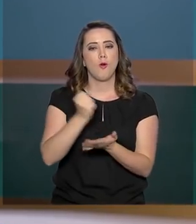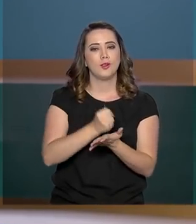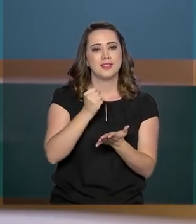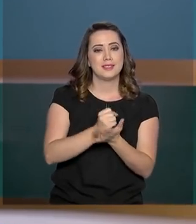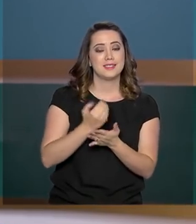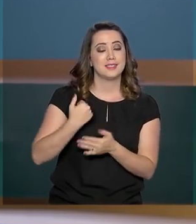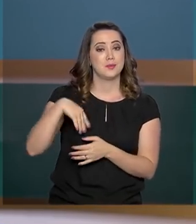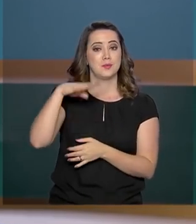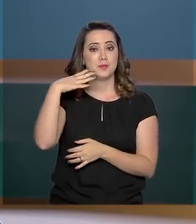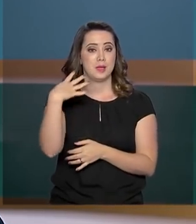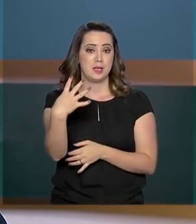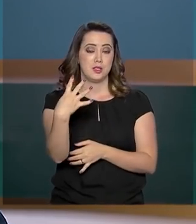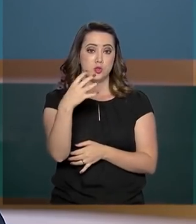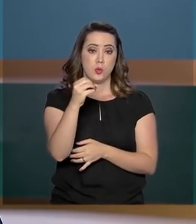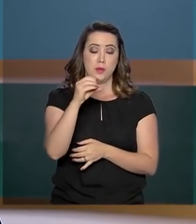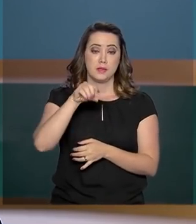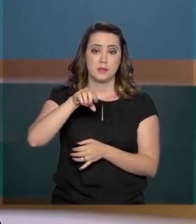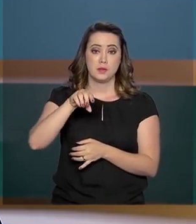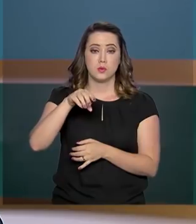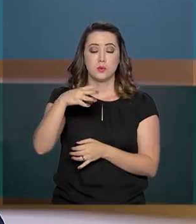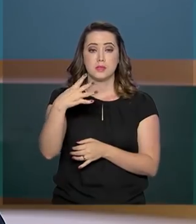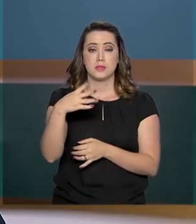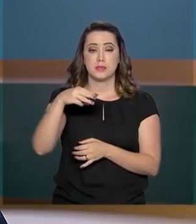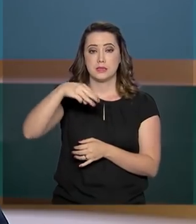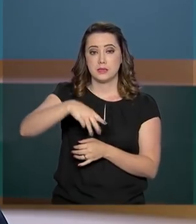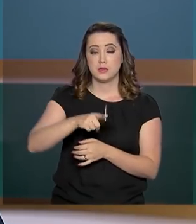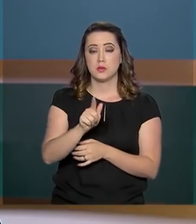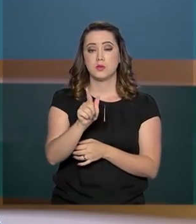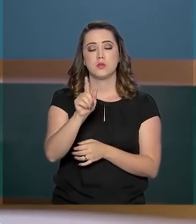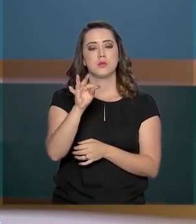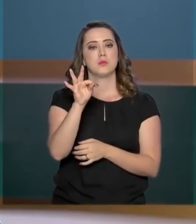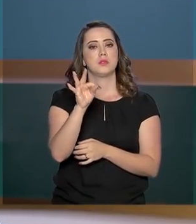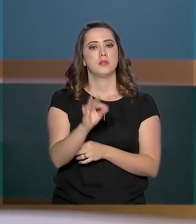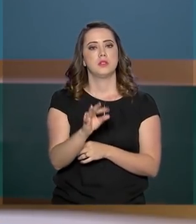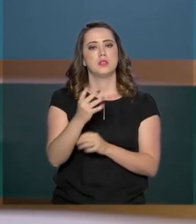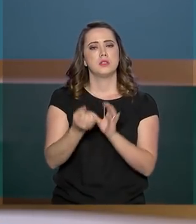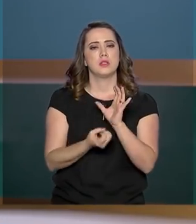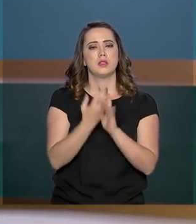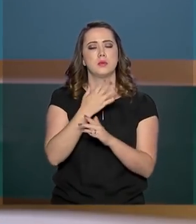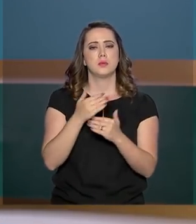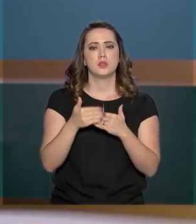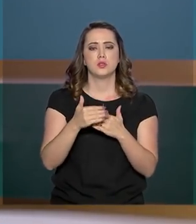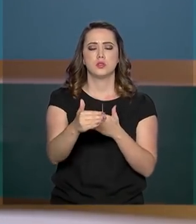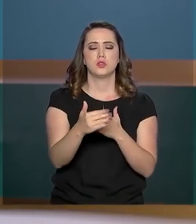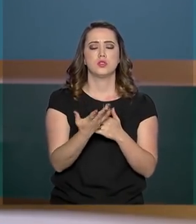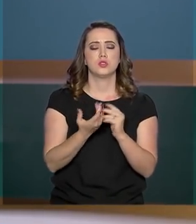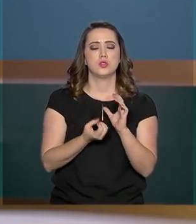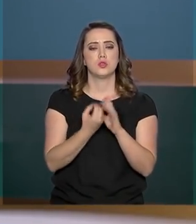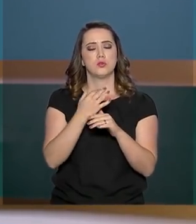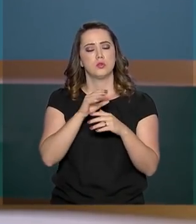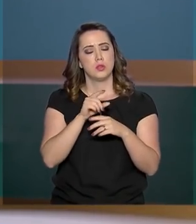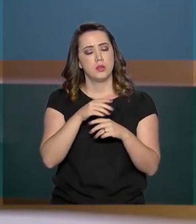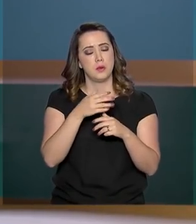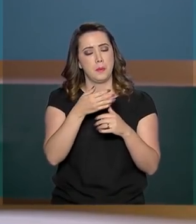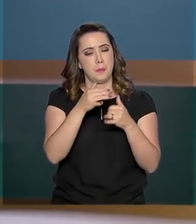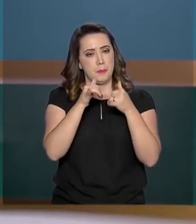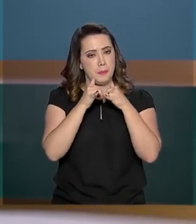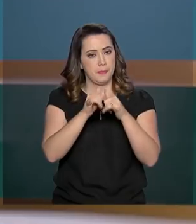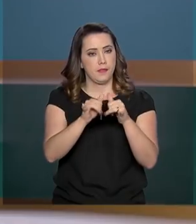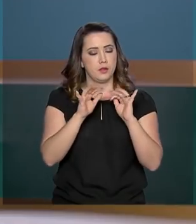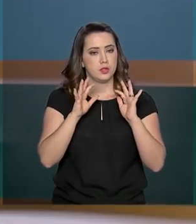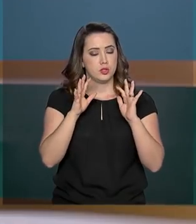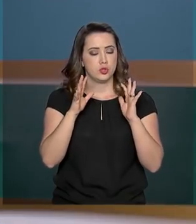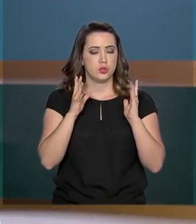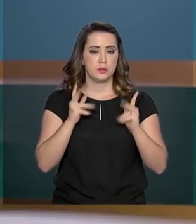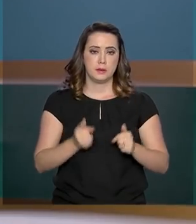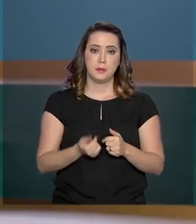mais de 400 megawatts, gerados a partir de fontes limpas. A energia contratada vai ser produzida por seis usinas de